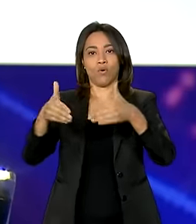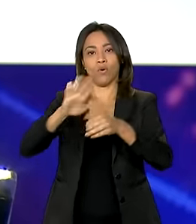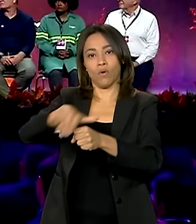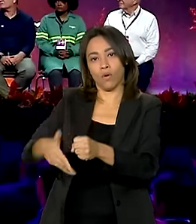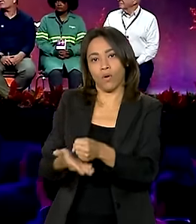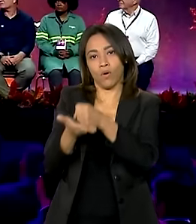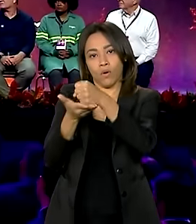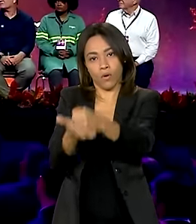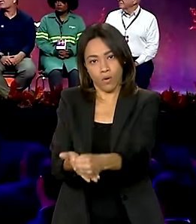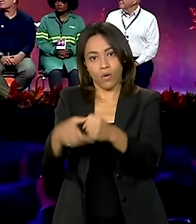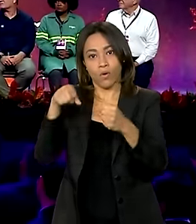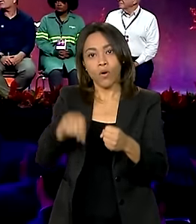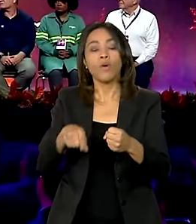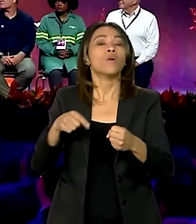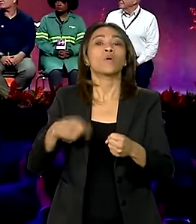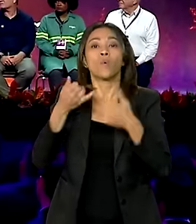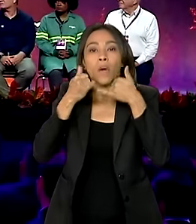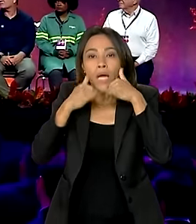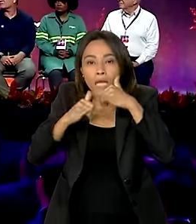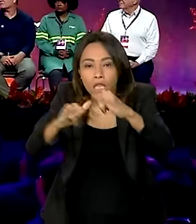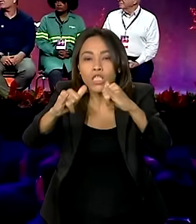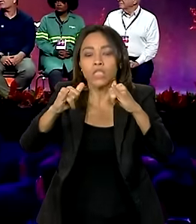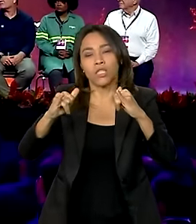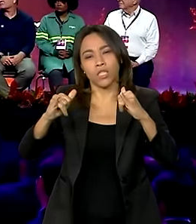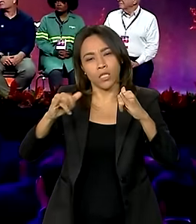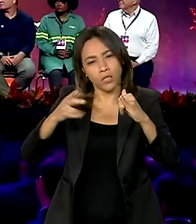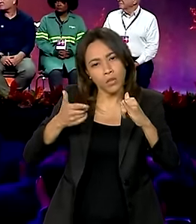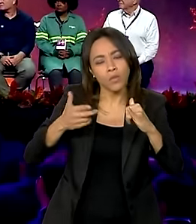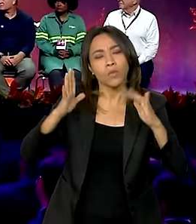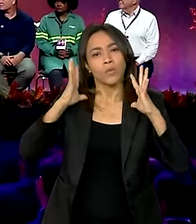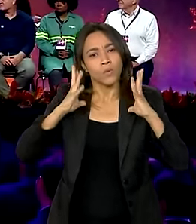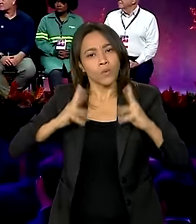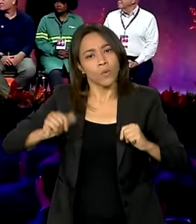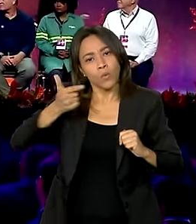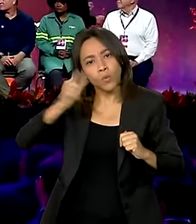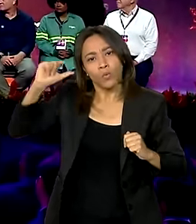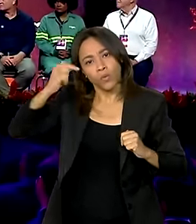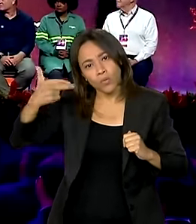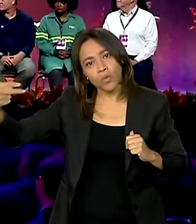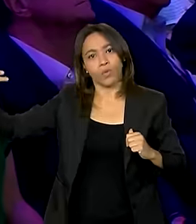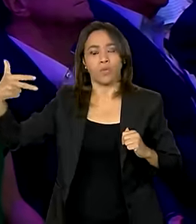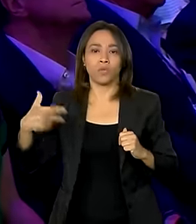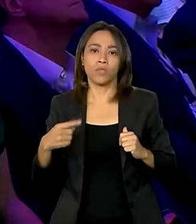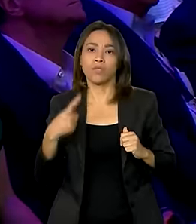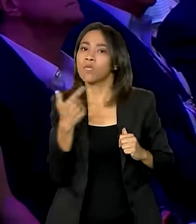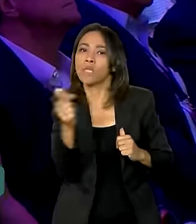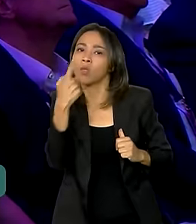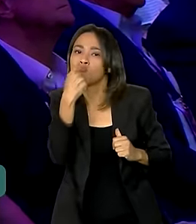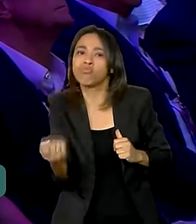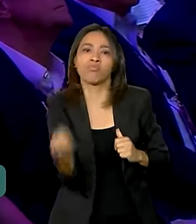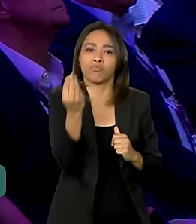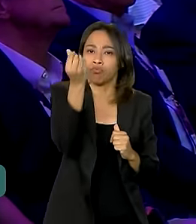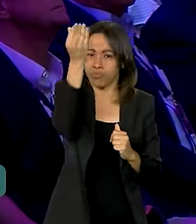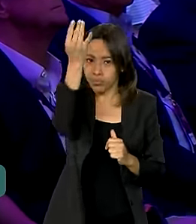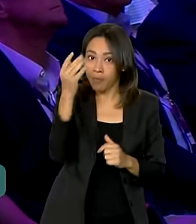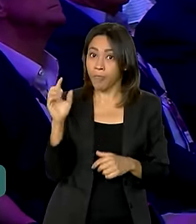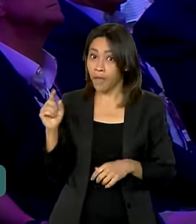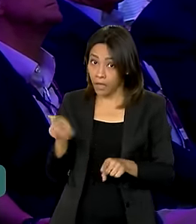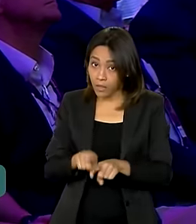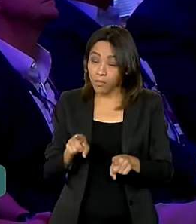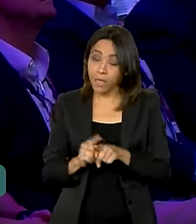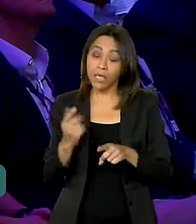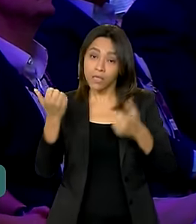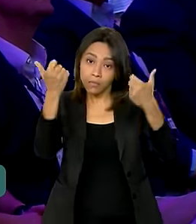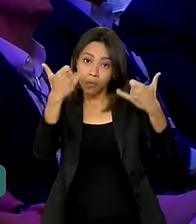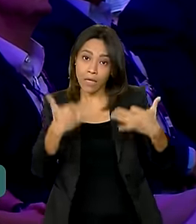limpa. E o presidente Lula encaminhou o projeto de lei, aqui lembrado pelo ministro Alexandre